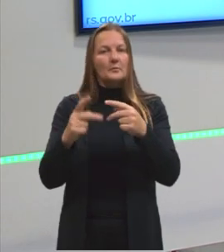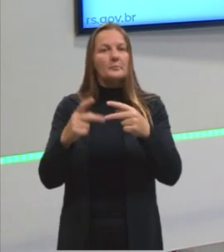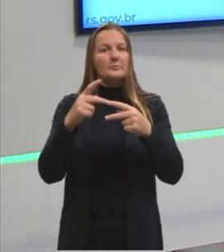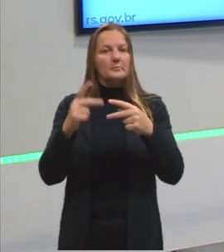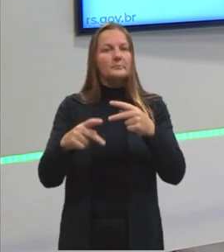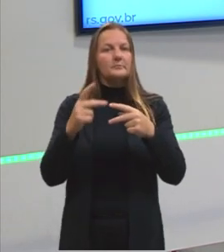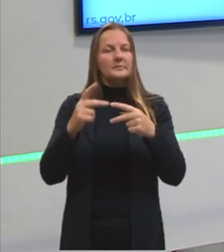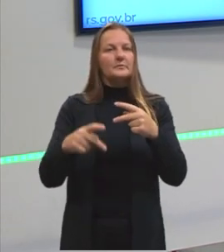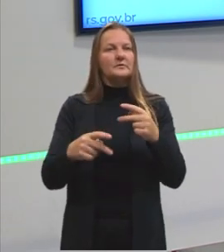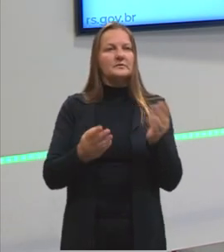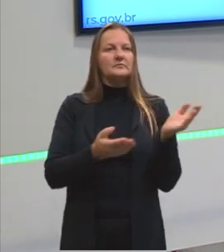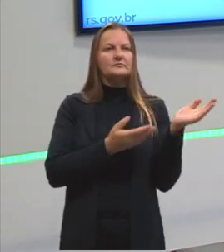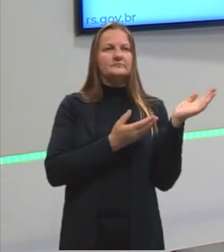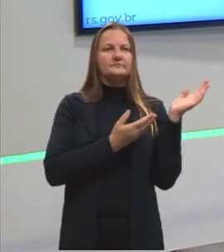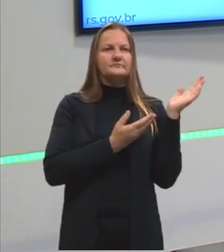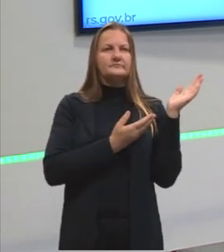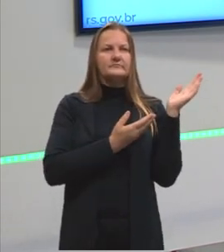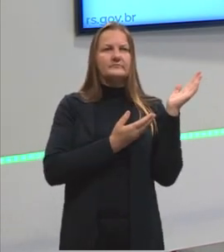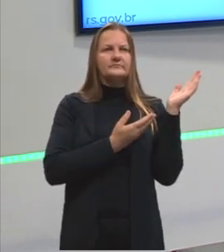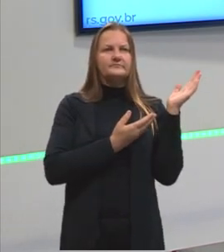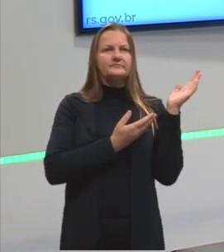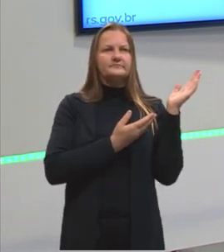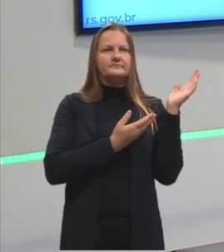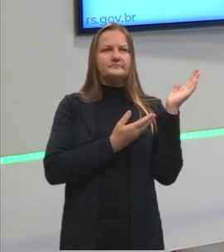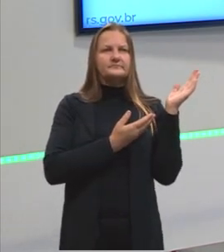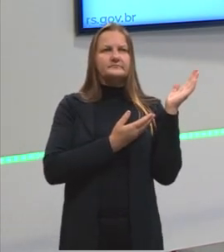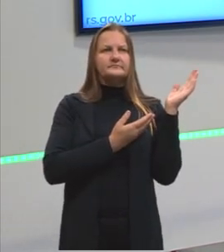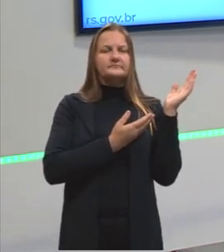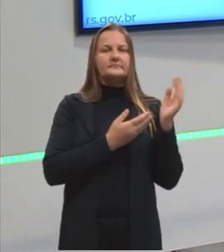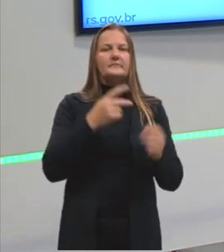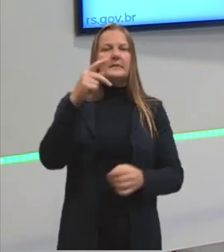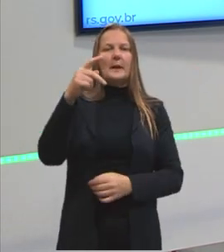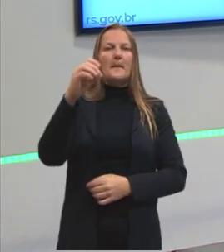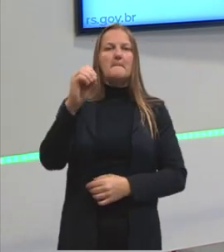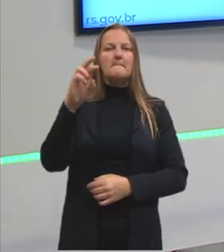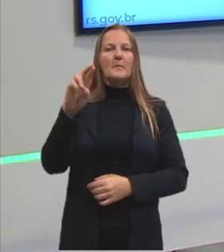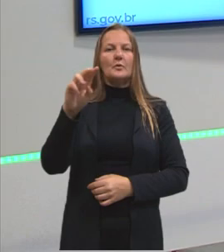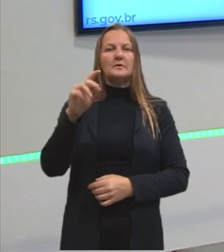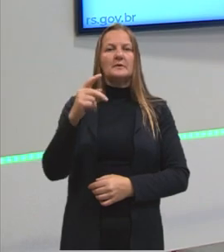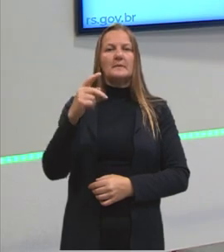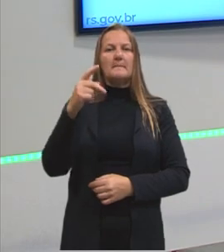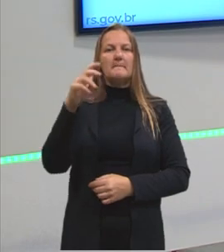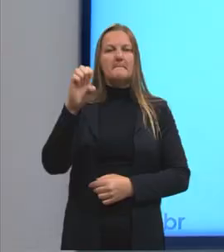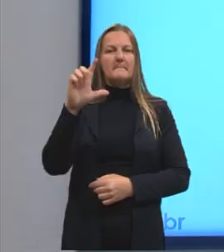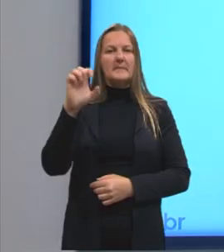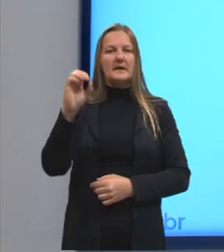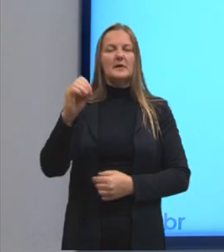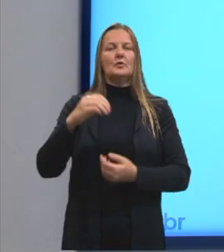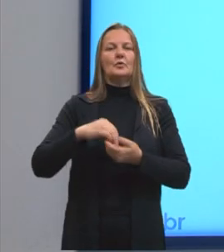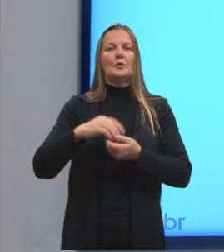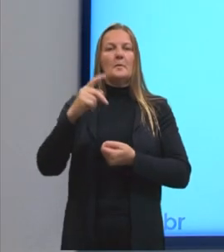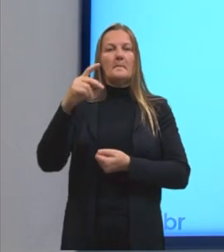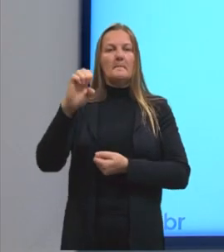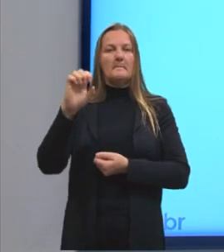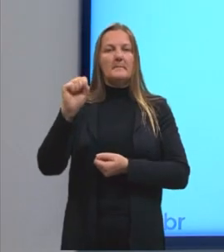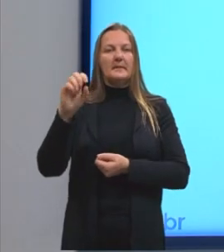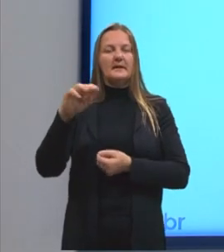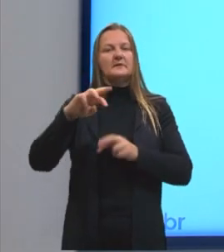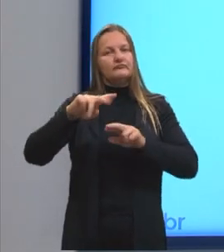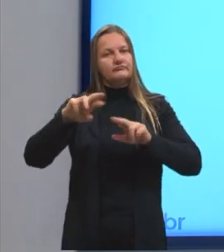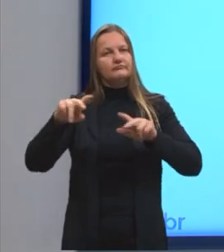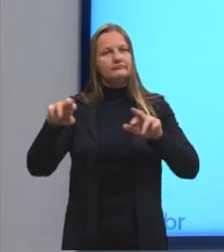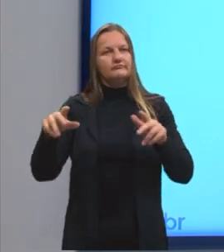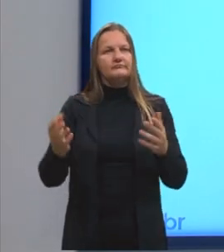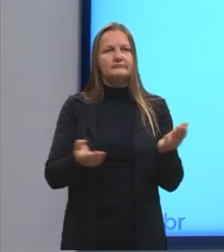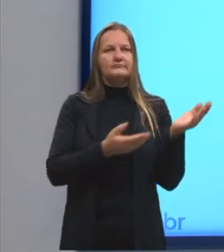preposição ali na voz passiva analítica é sempre o por. Por, pelo ou pela e os seus plurais.